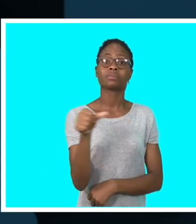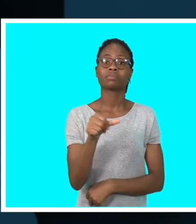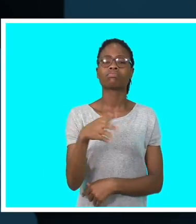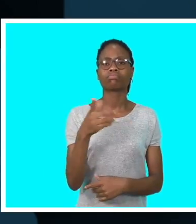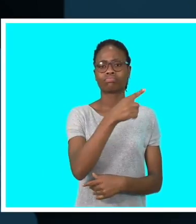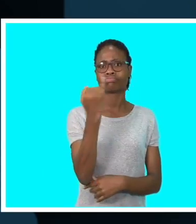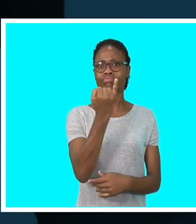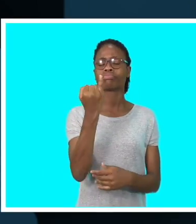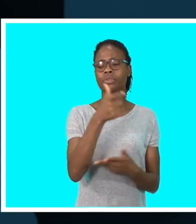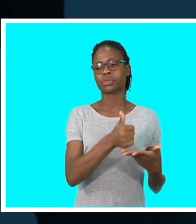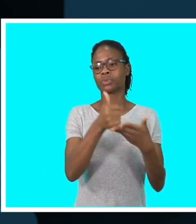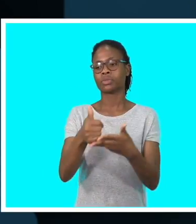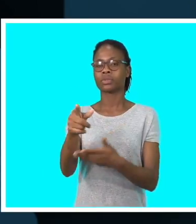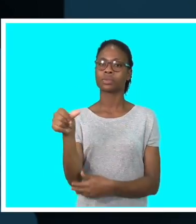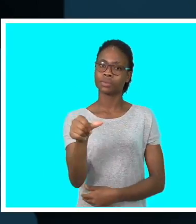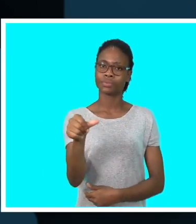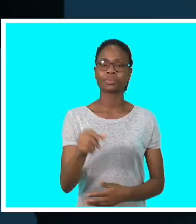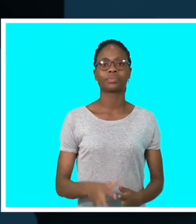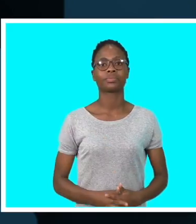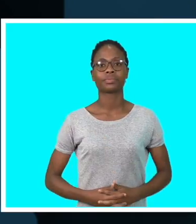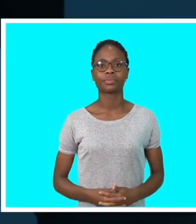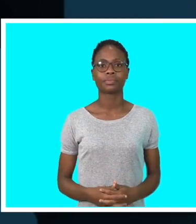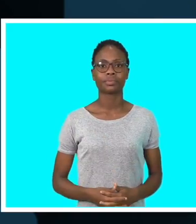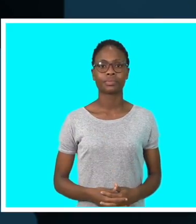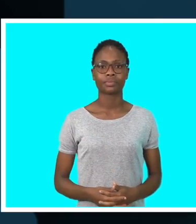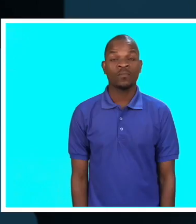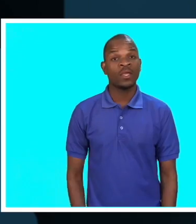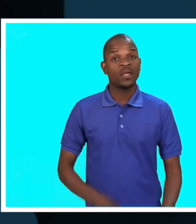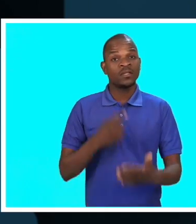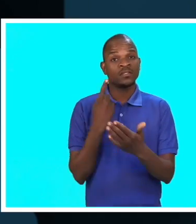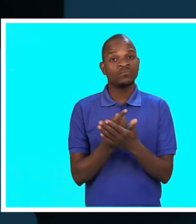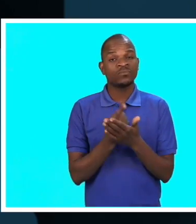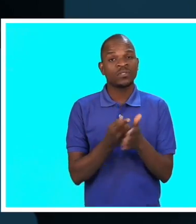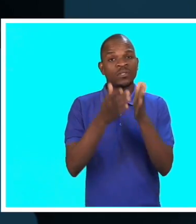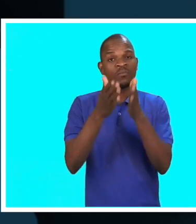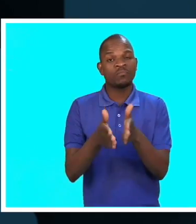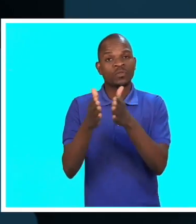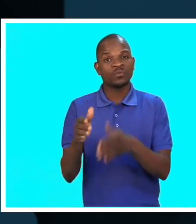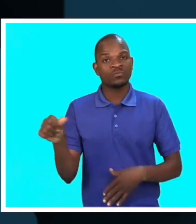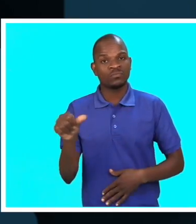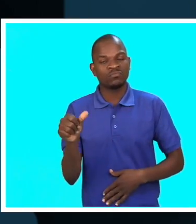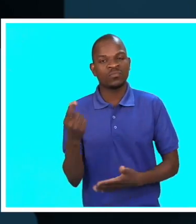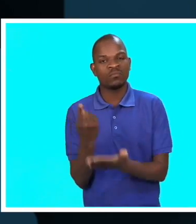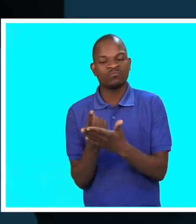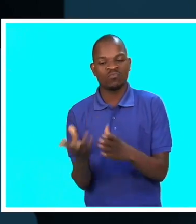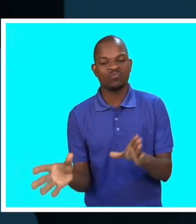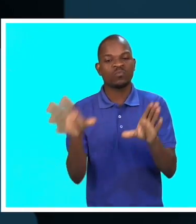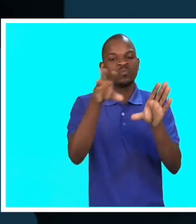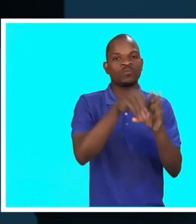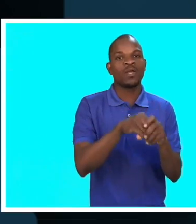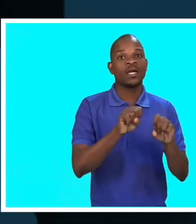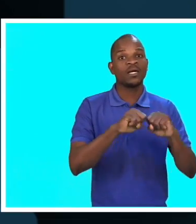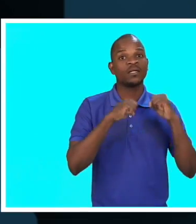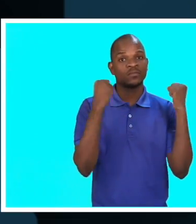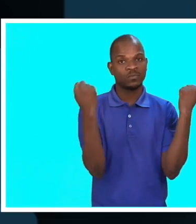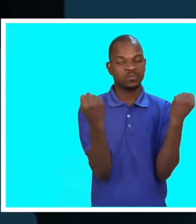taxistas a levarem o caso àquela instituição para obterem ajuda. Eles podiam se afiliar a uma associação, que